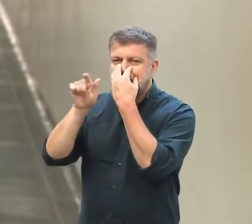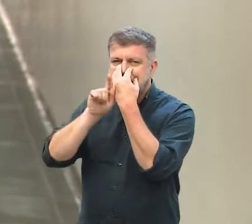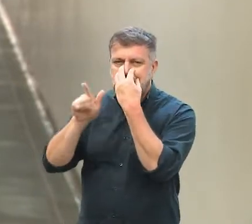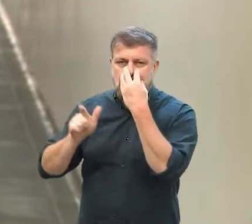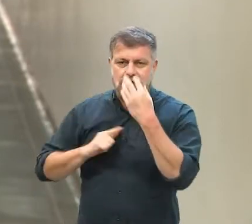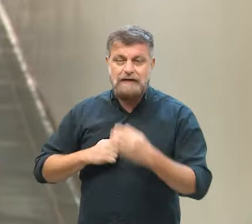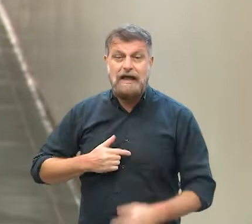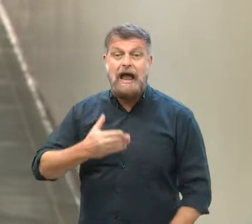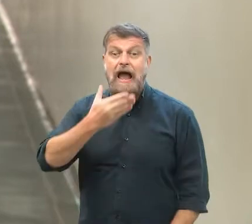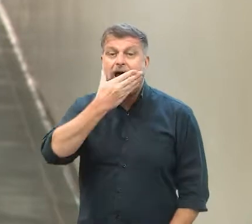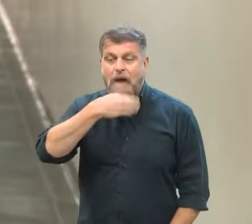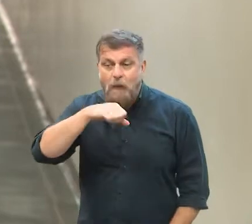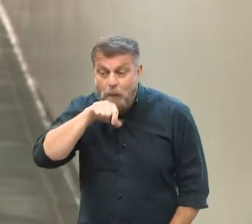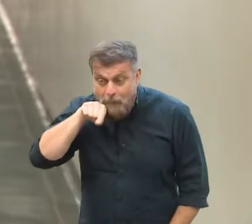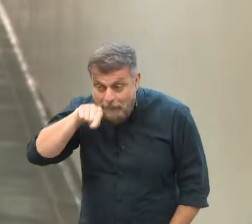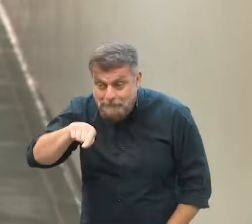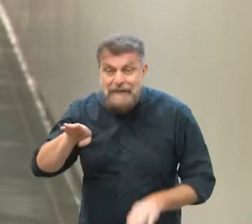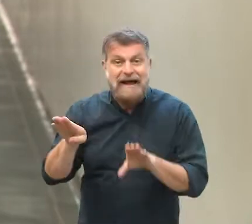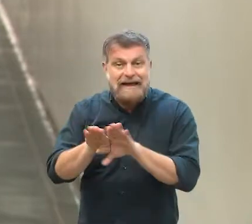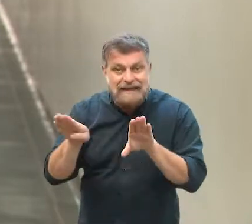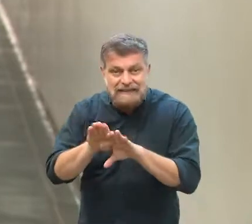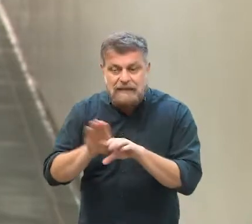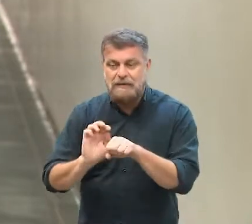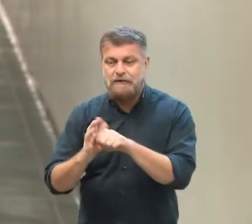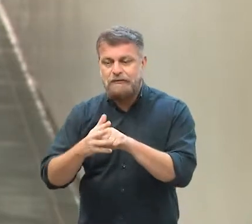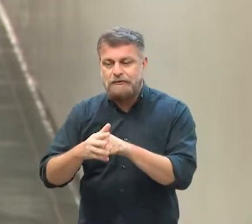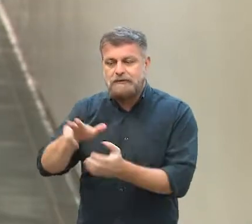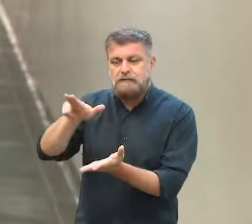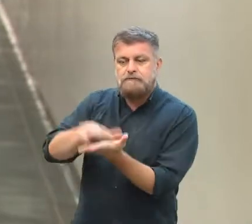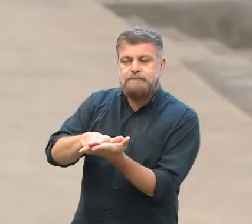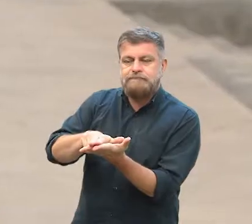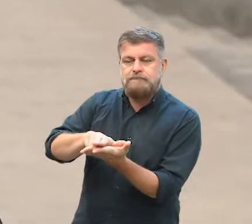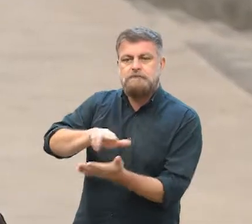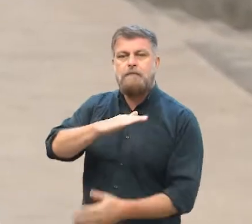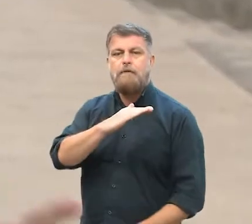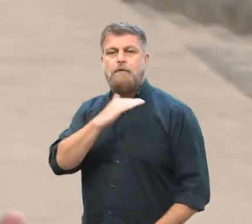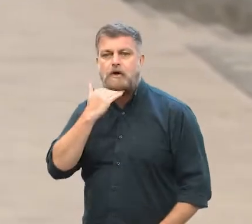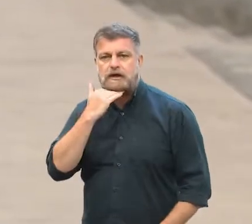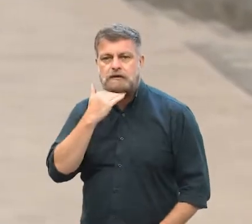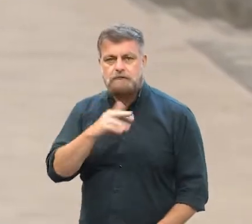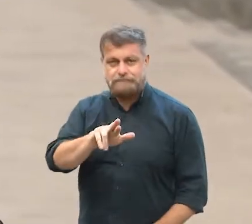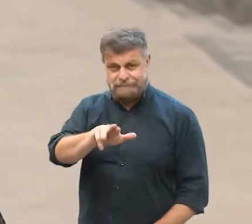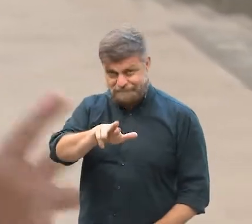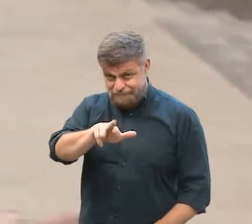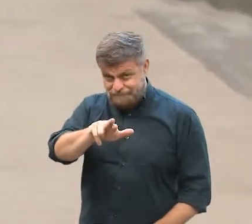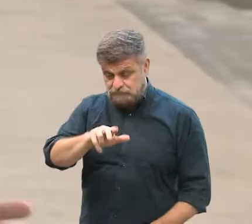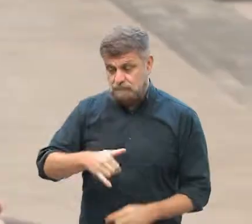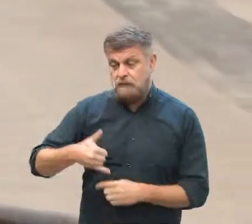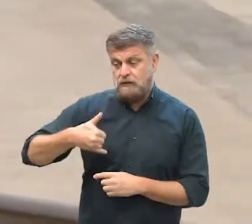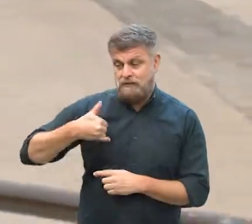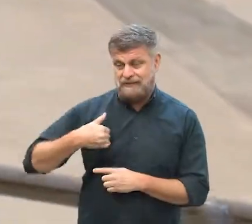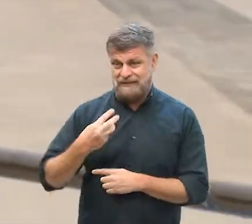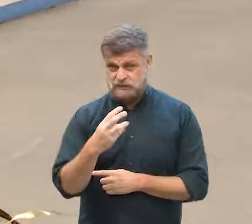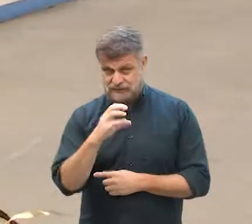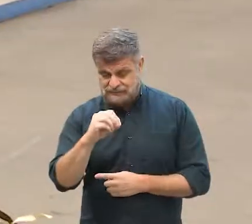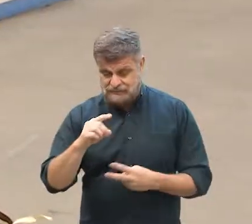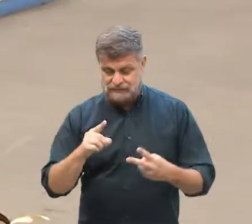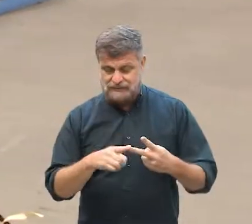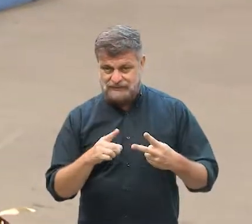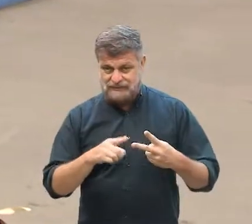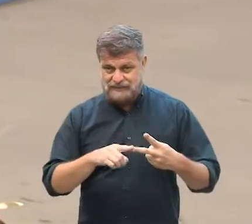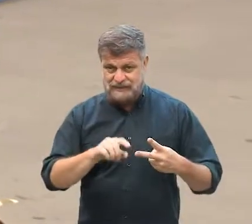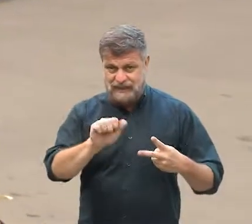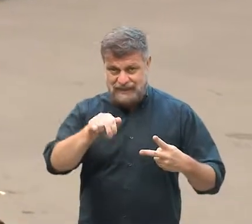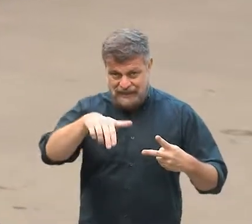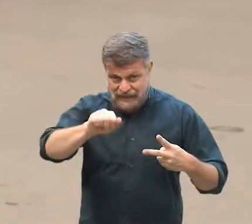de seu pai, também internado com coronavírus, falecer. Os irmãos Vinícius, de 30 anos, e Ana Lígia,